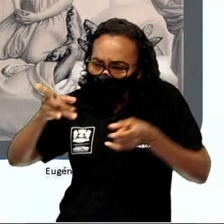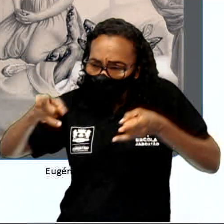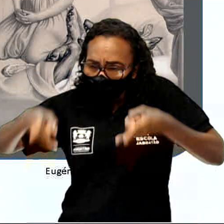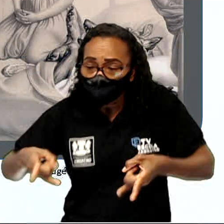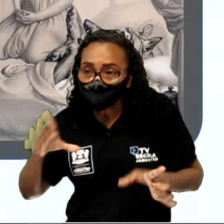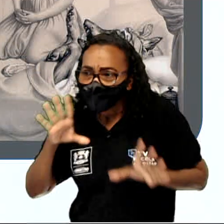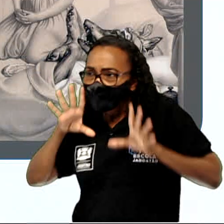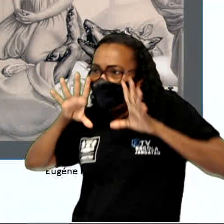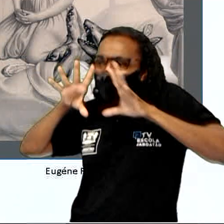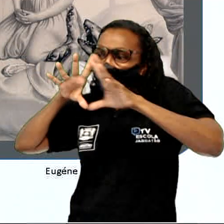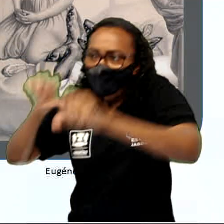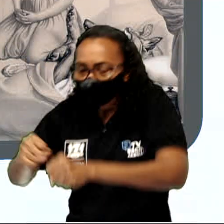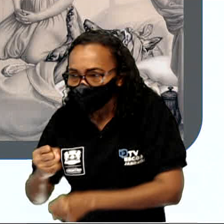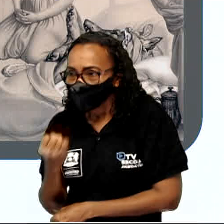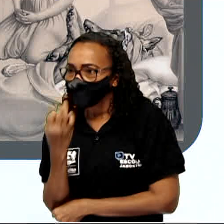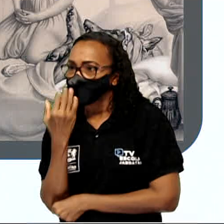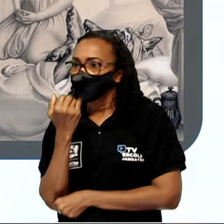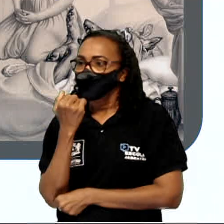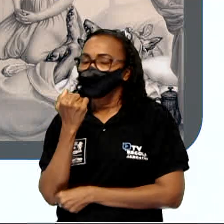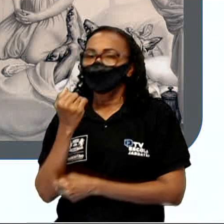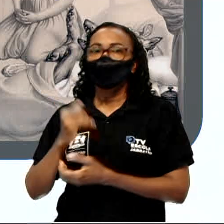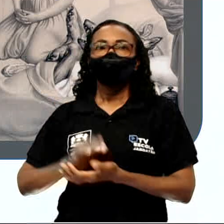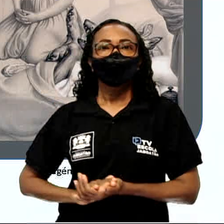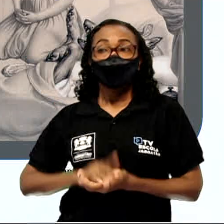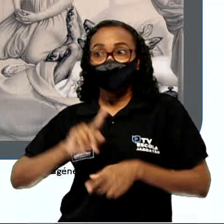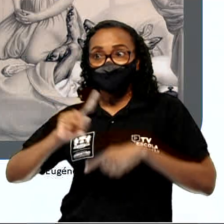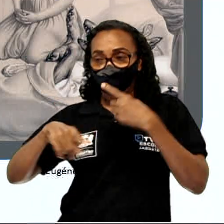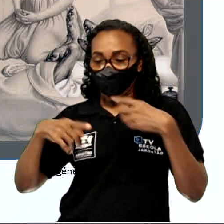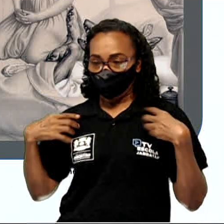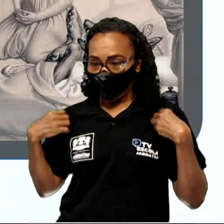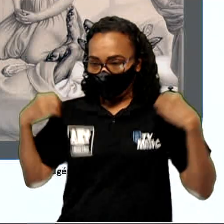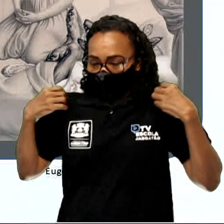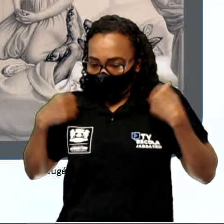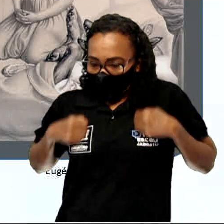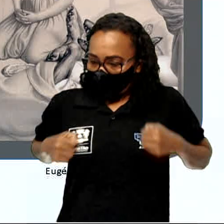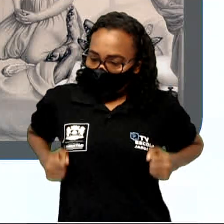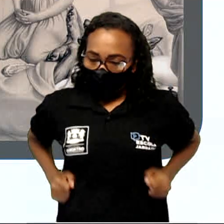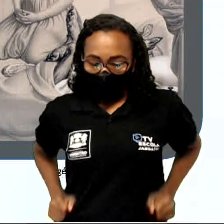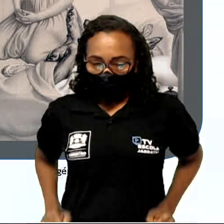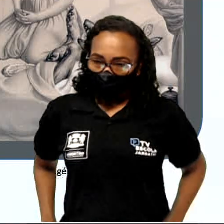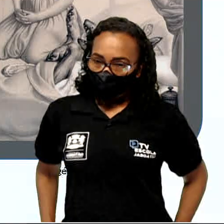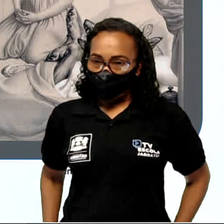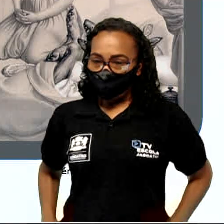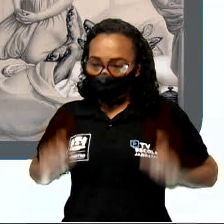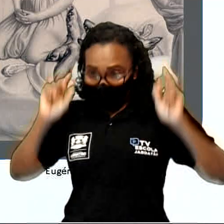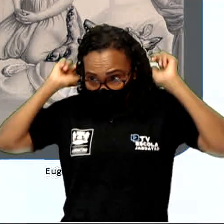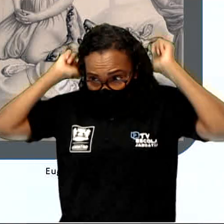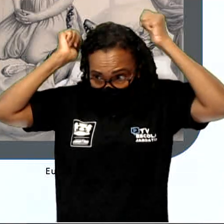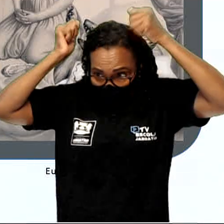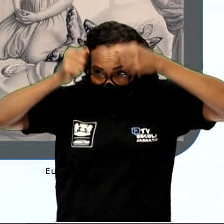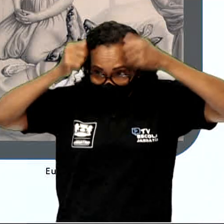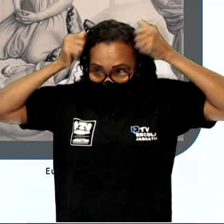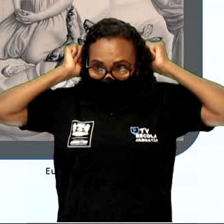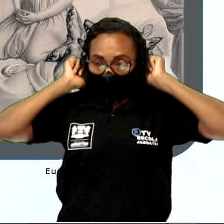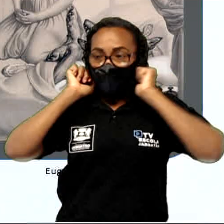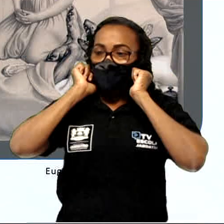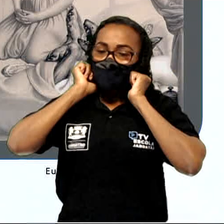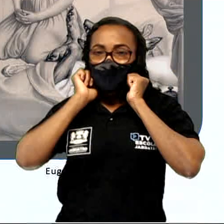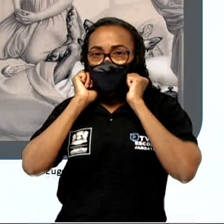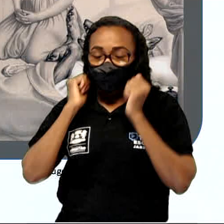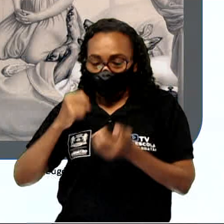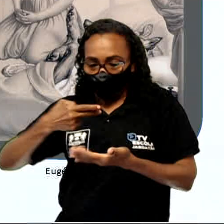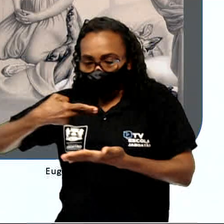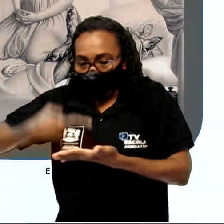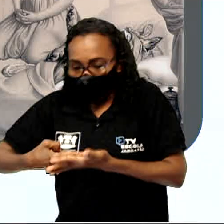e a devorou inteirinha. Depois, vestiu as roupas dela, enfiou sua toca na cabeça, deitou-se na